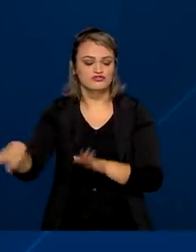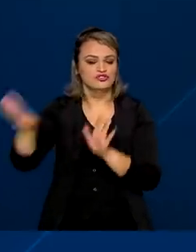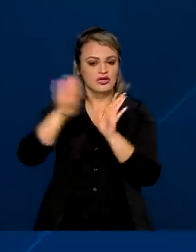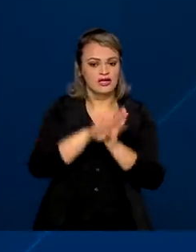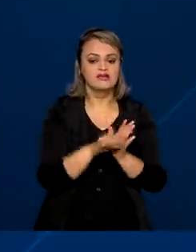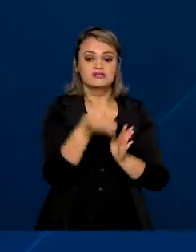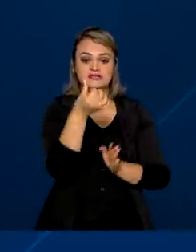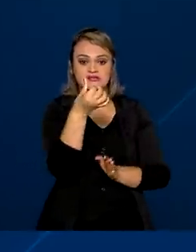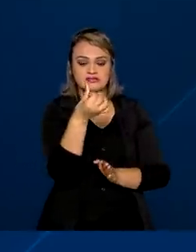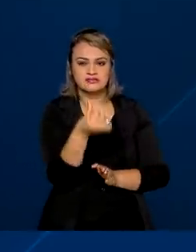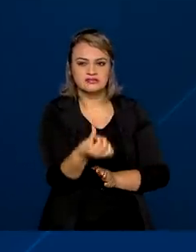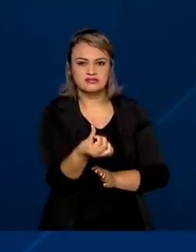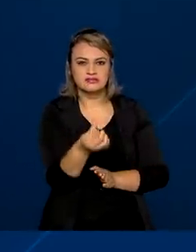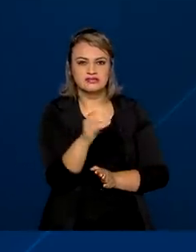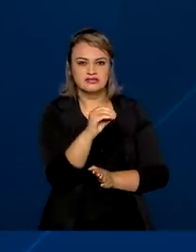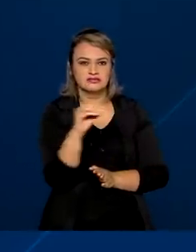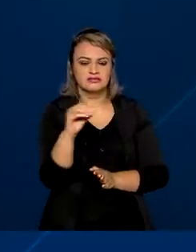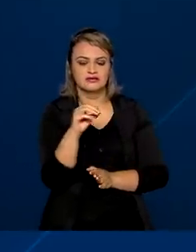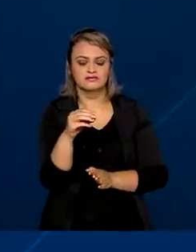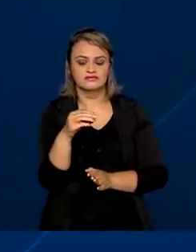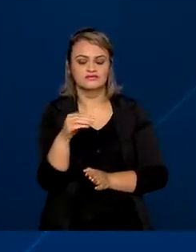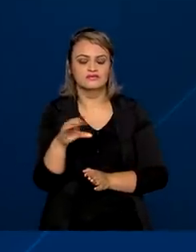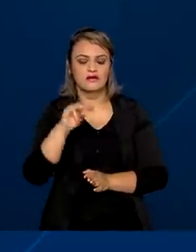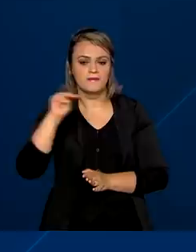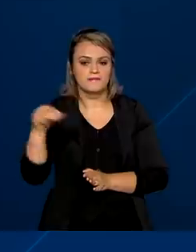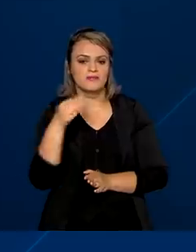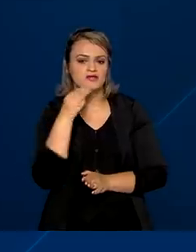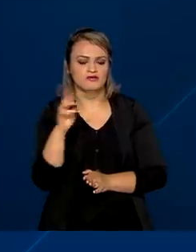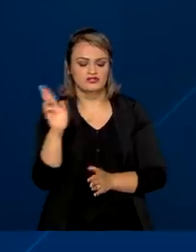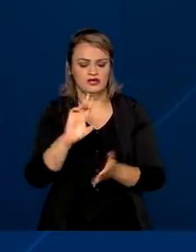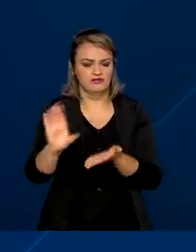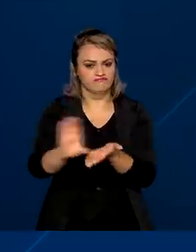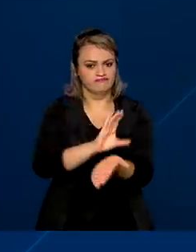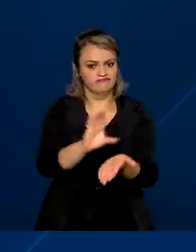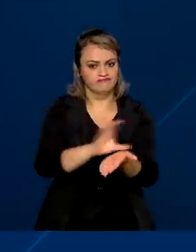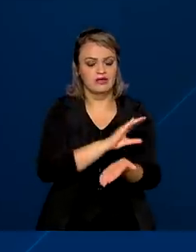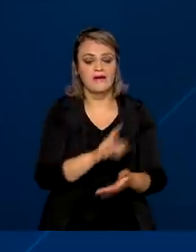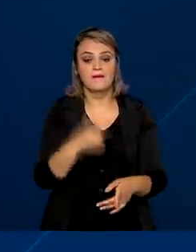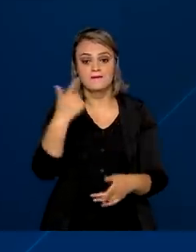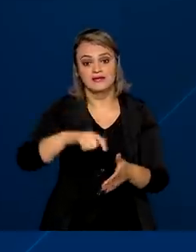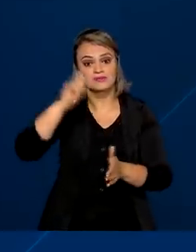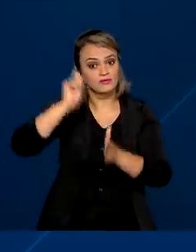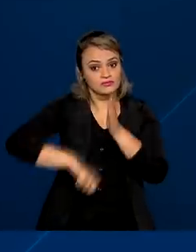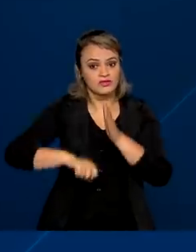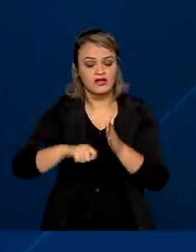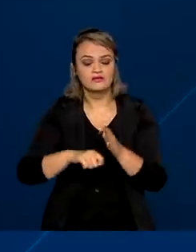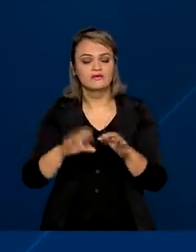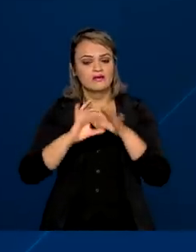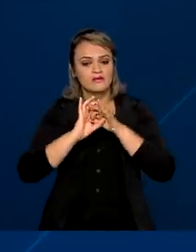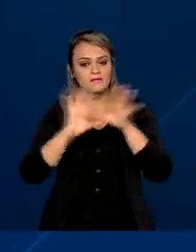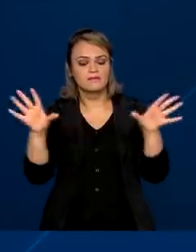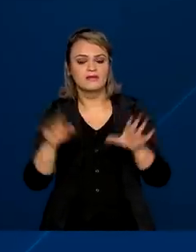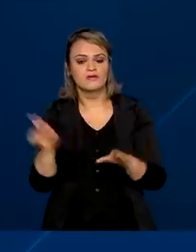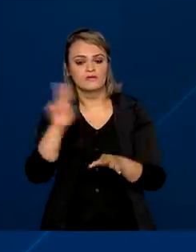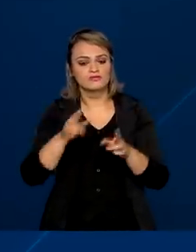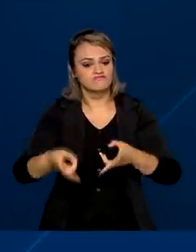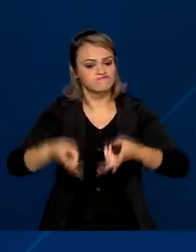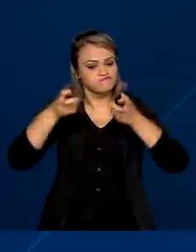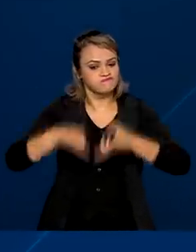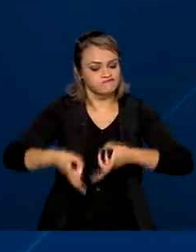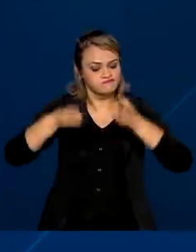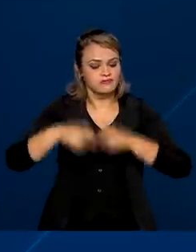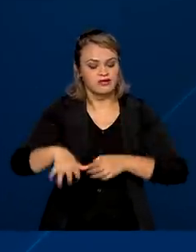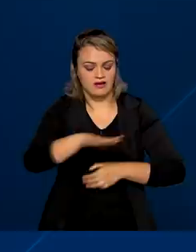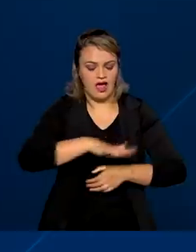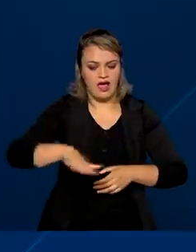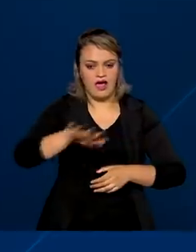660 milhões de reais em investimentos. Também foram assinados contratos que autorizam a exploração de terminais